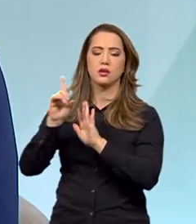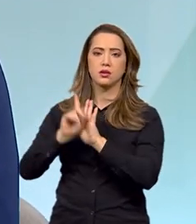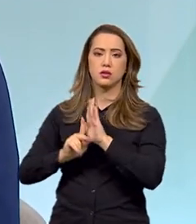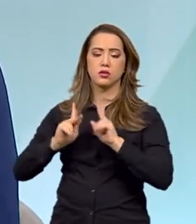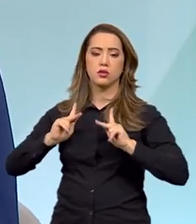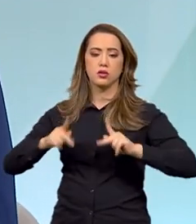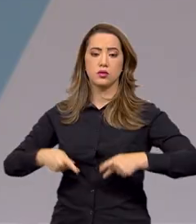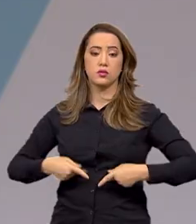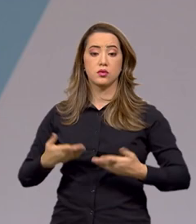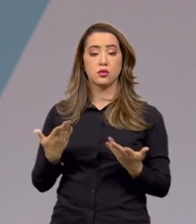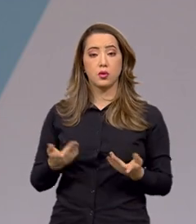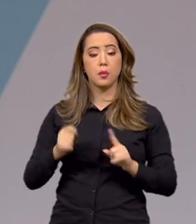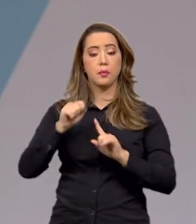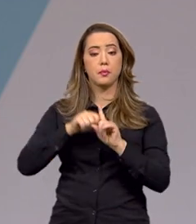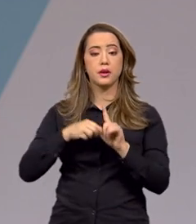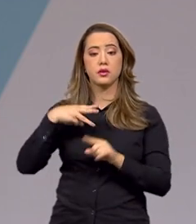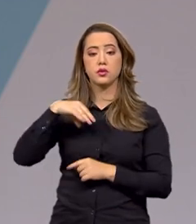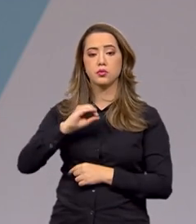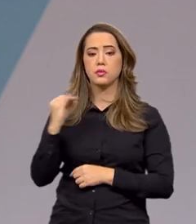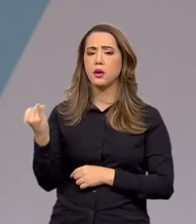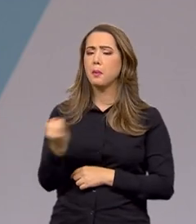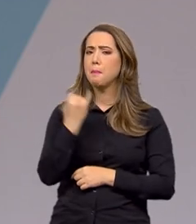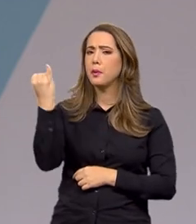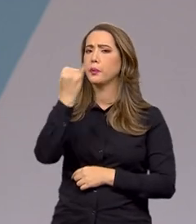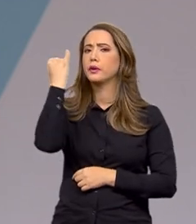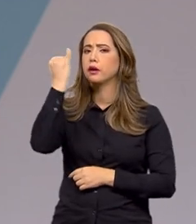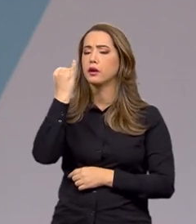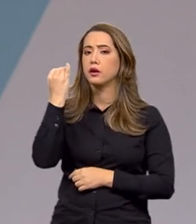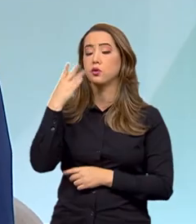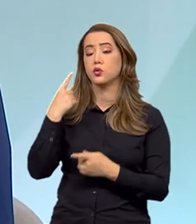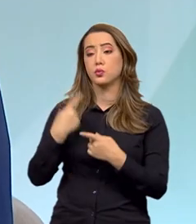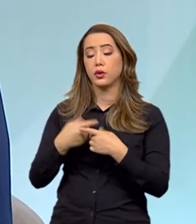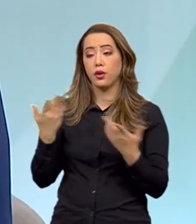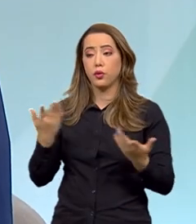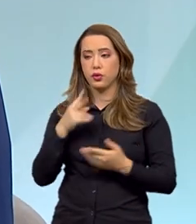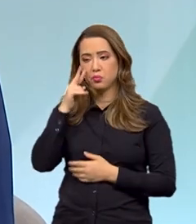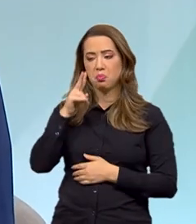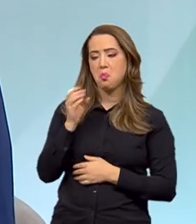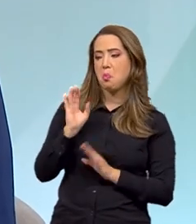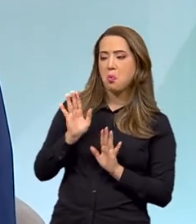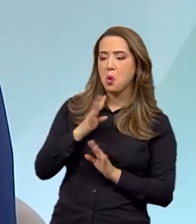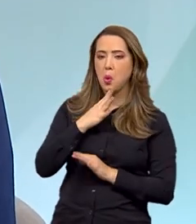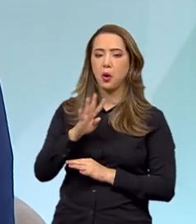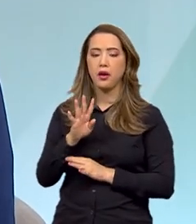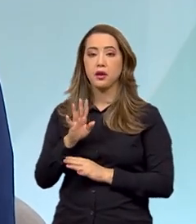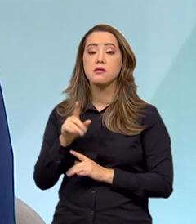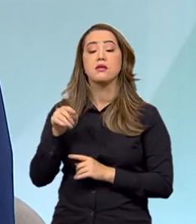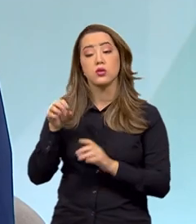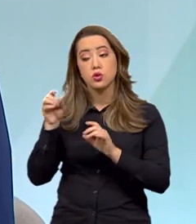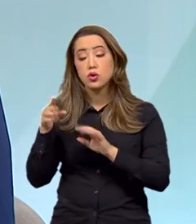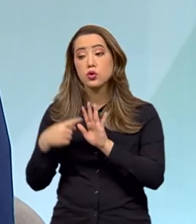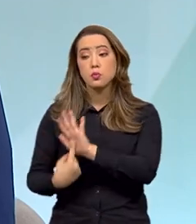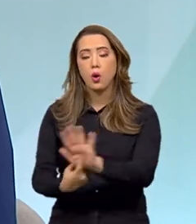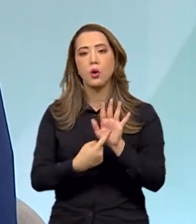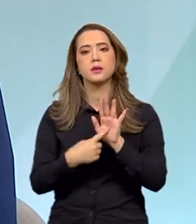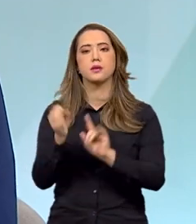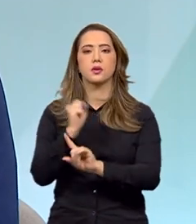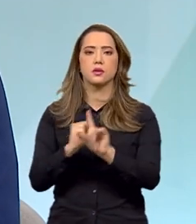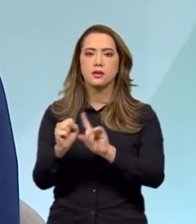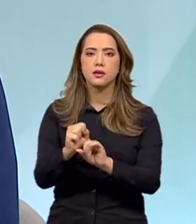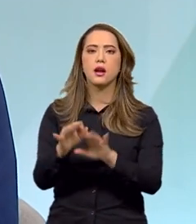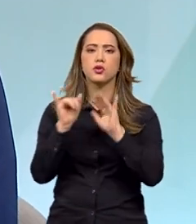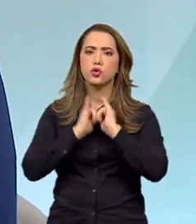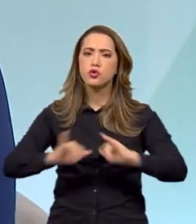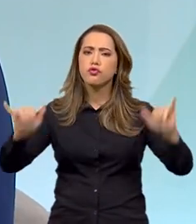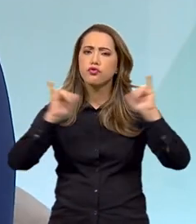E é por isso que o mês de maio é tão importante. A gente tira o tema da invisibilidade, a gente conscientiza a sociedade, a gente divulga materiais